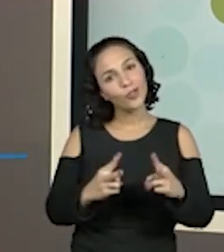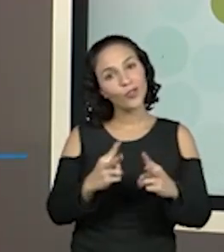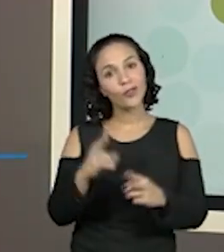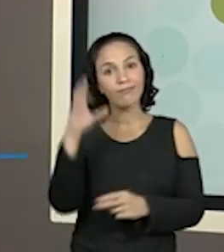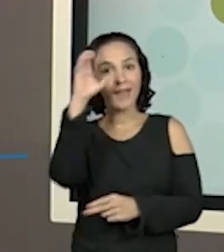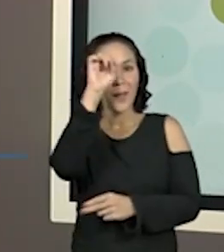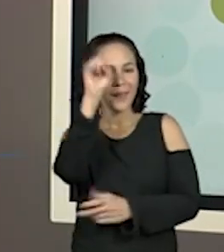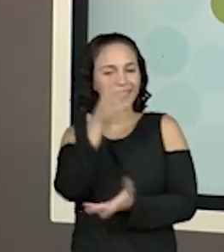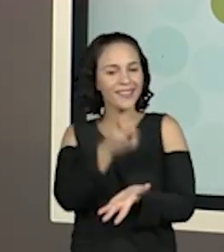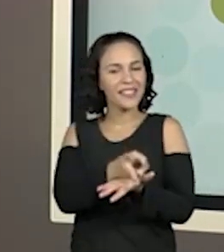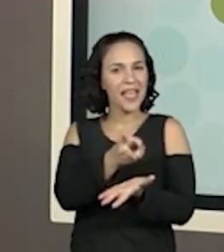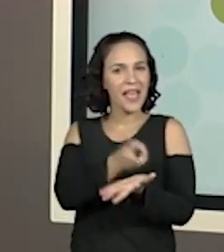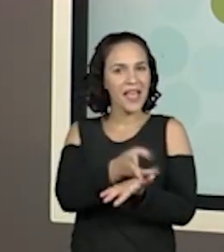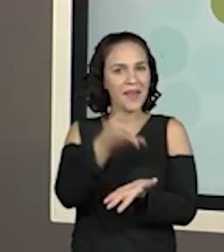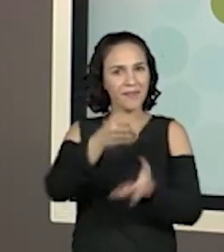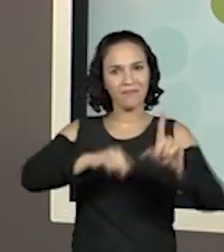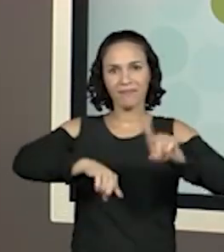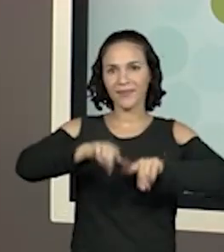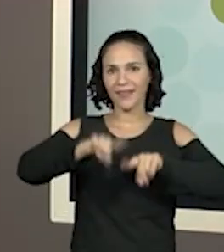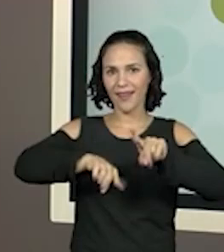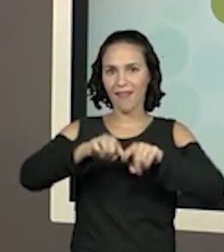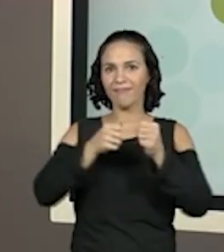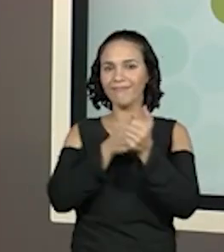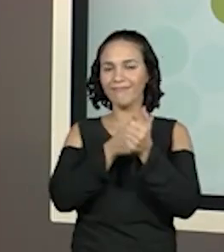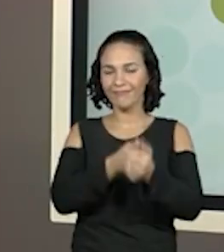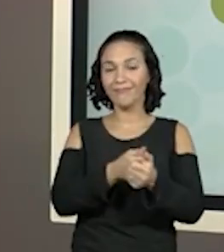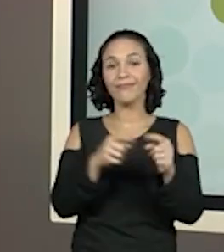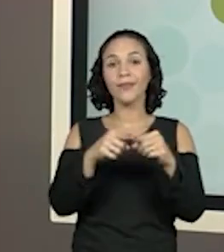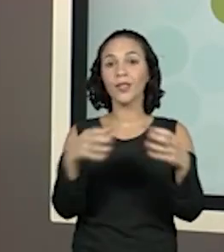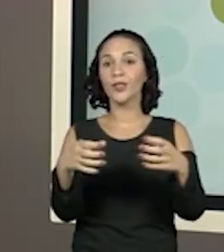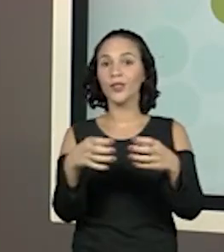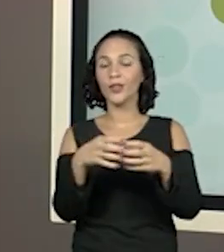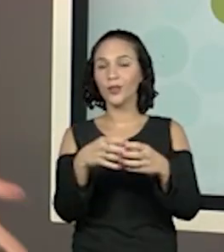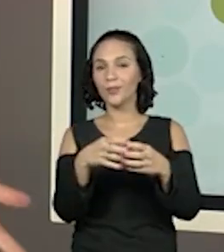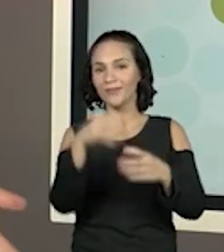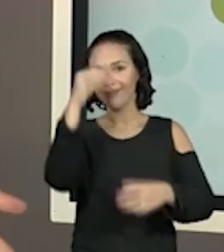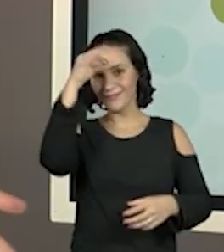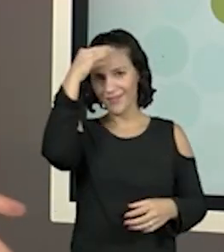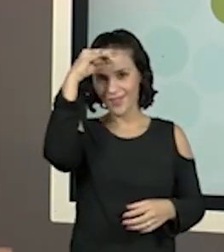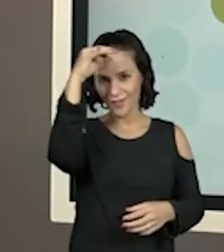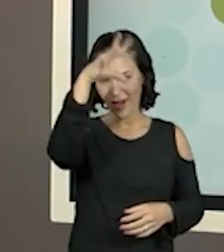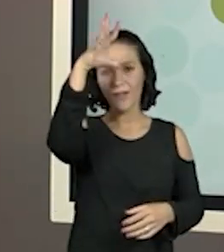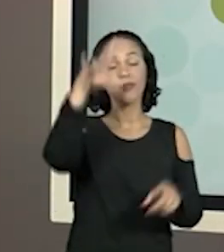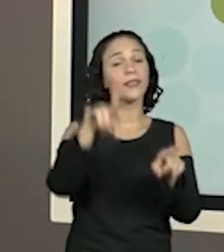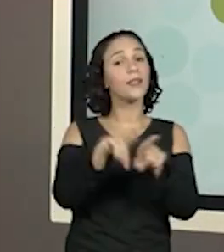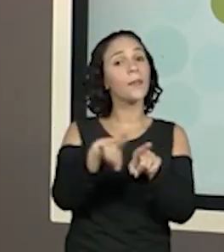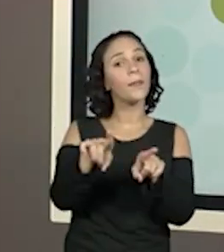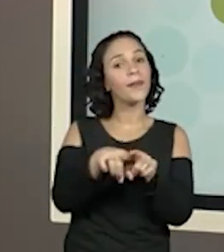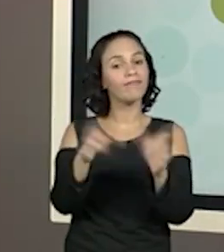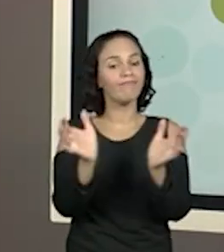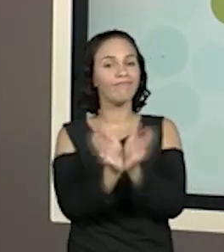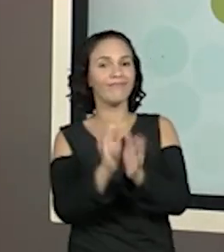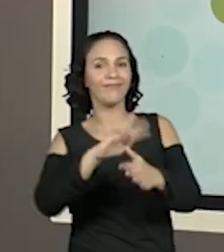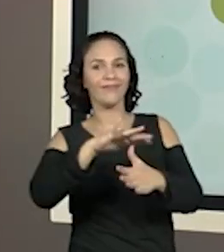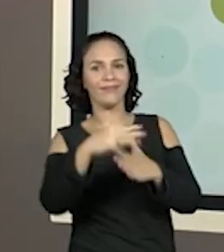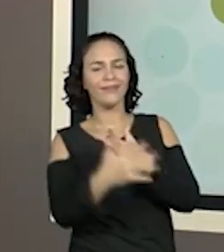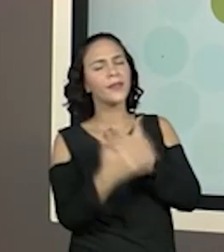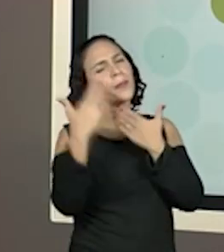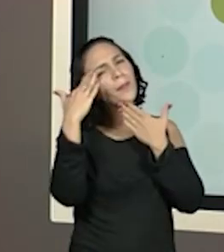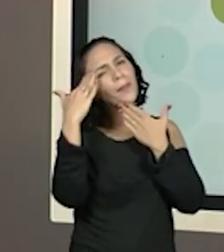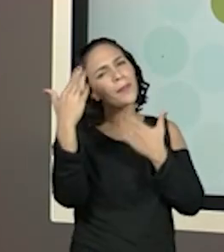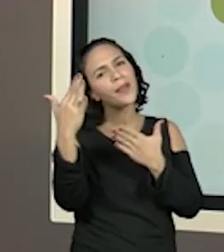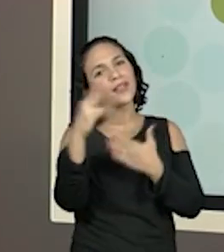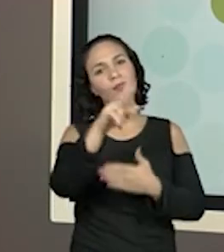Aprender Sempre, a turma do Oráculo aqui comigo, pessoal lá de Libras, obrigado professores,